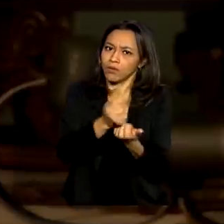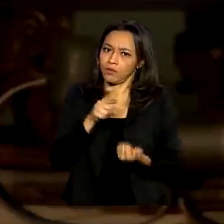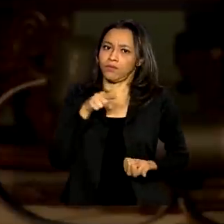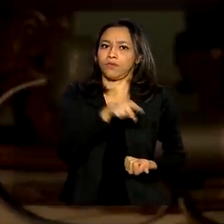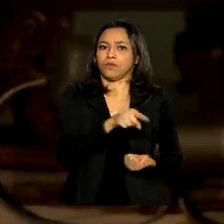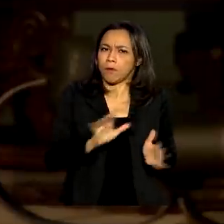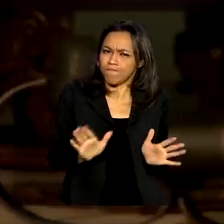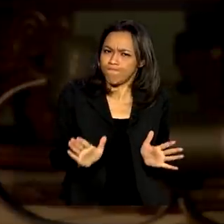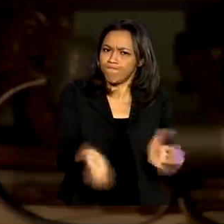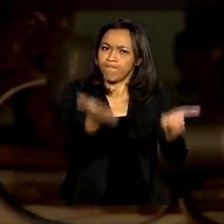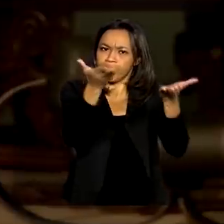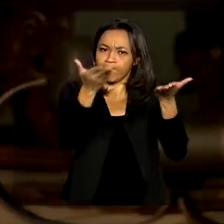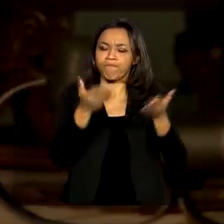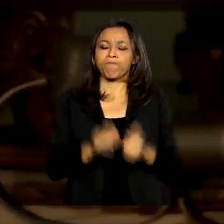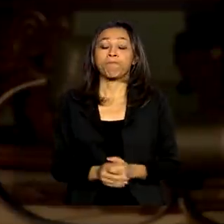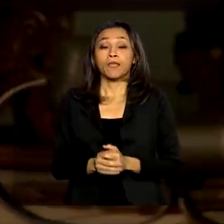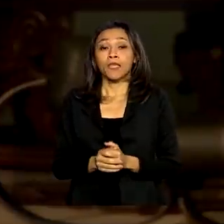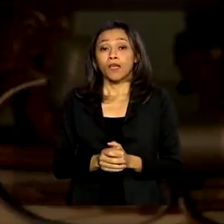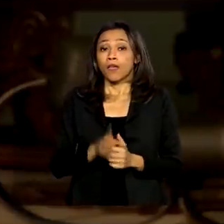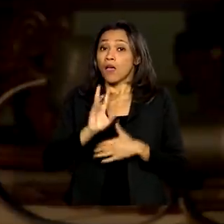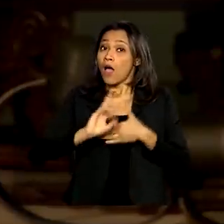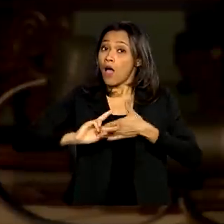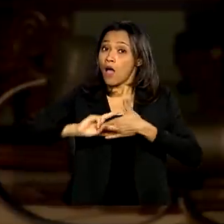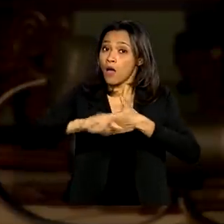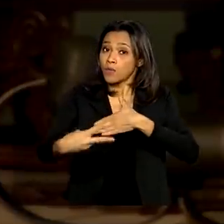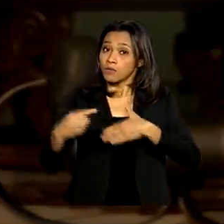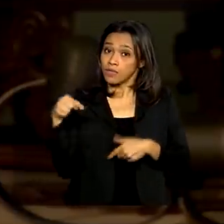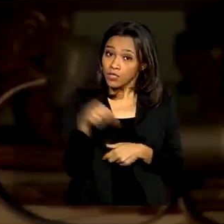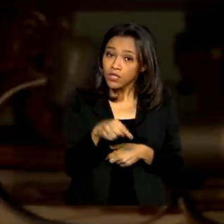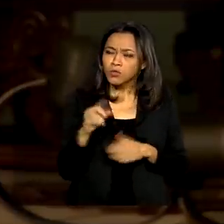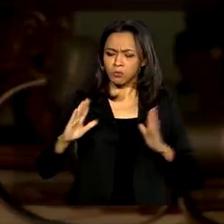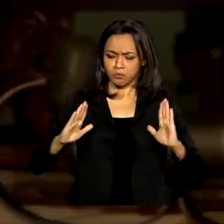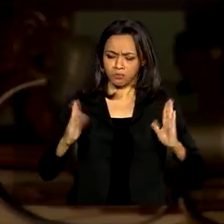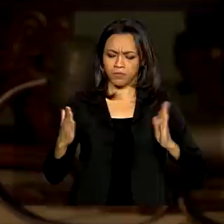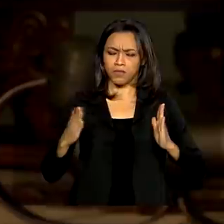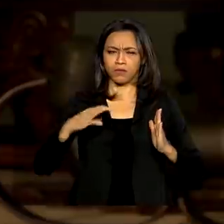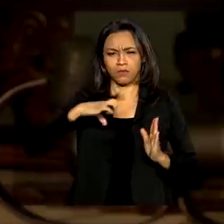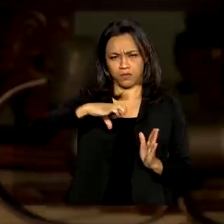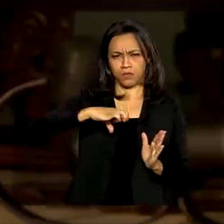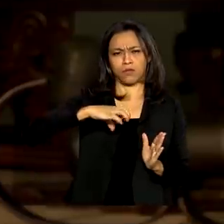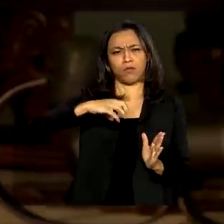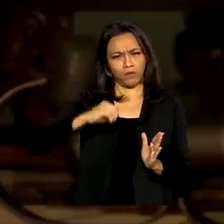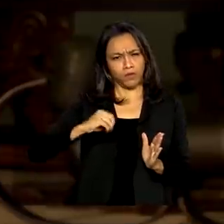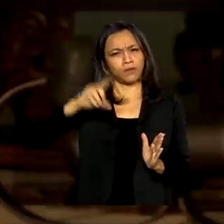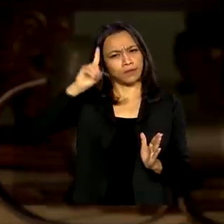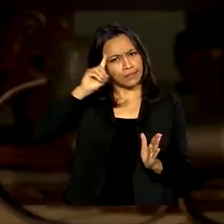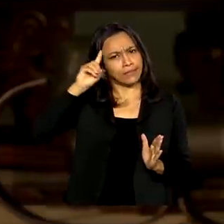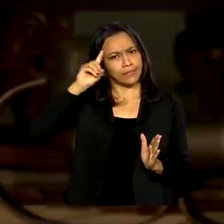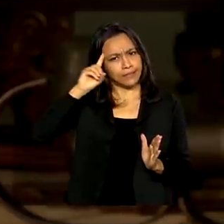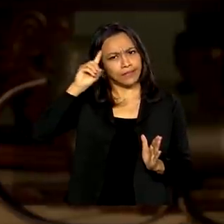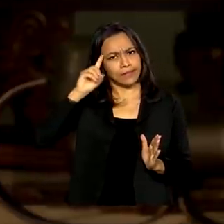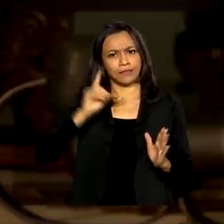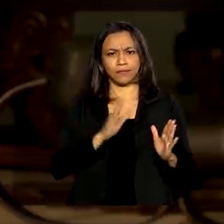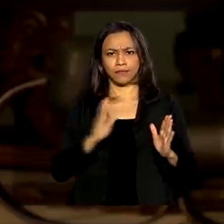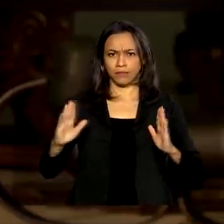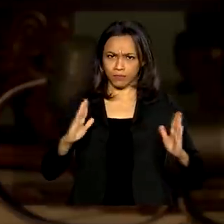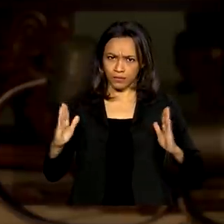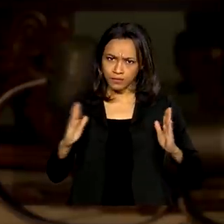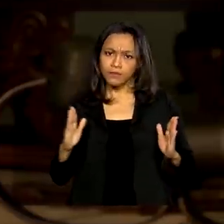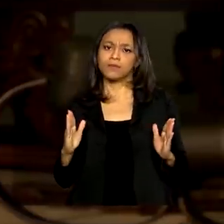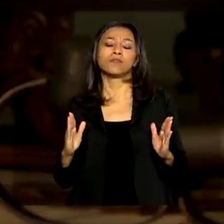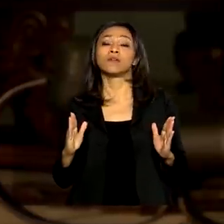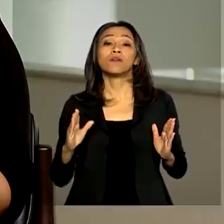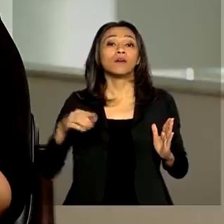essa produção. O resultado disso é que, em torno de 90 dias, né, e, obviamente, distribuído ao longo dos 90 dias,